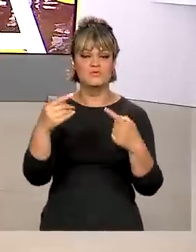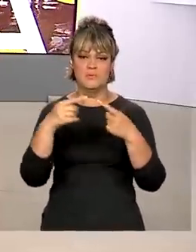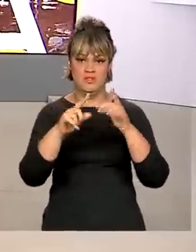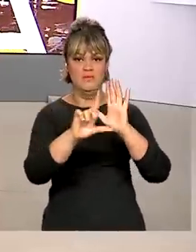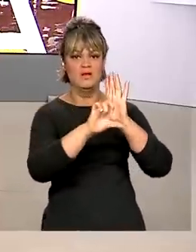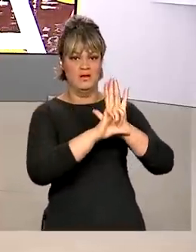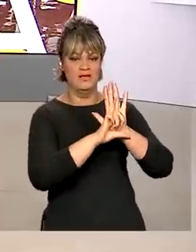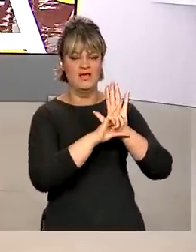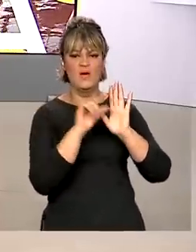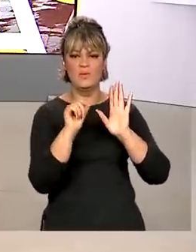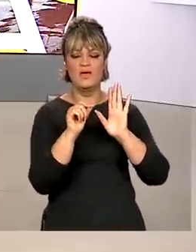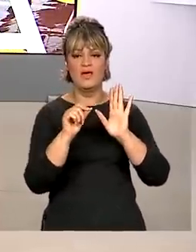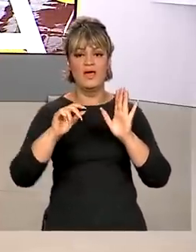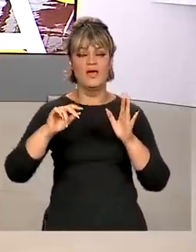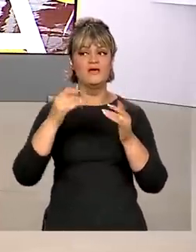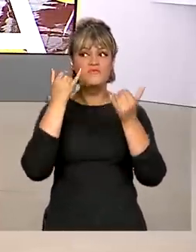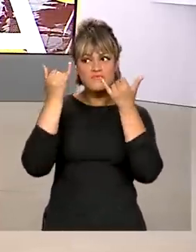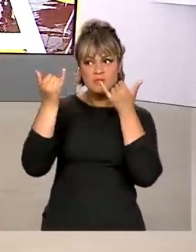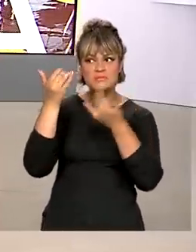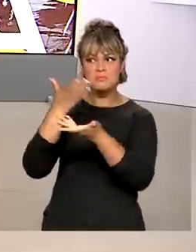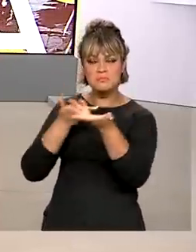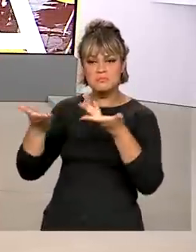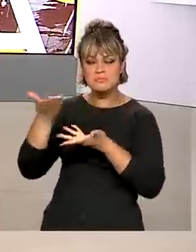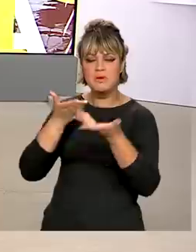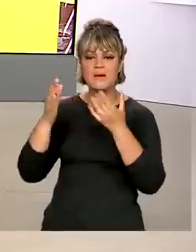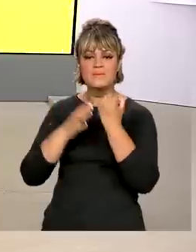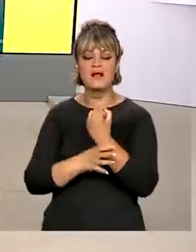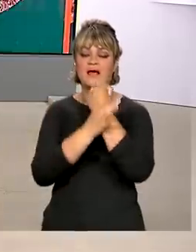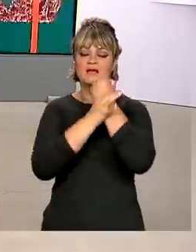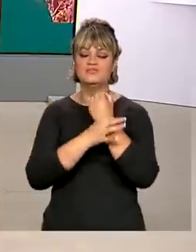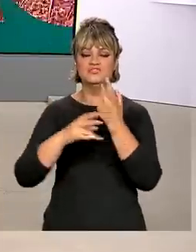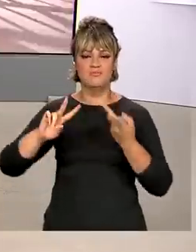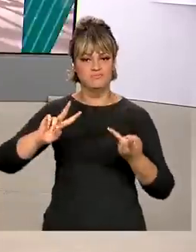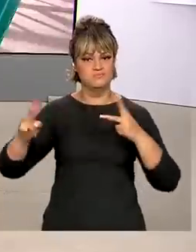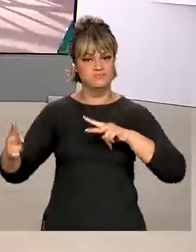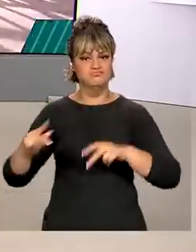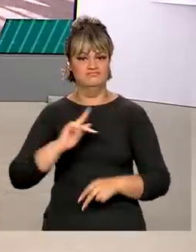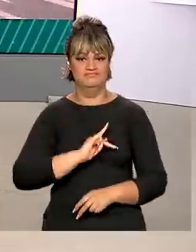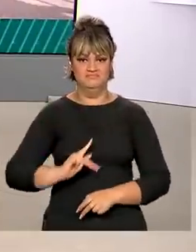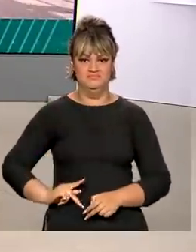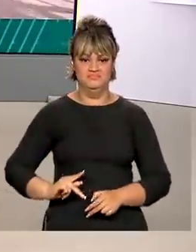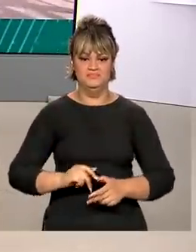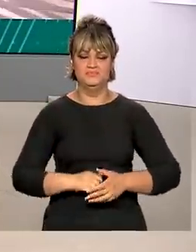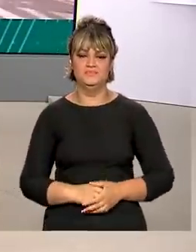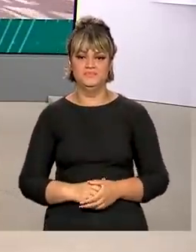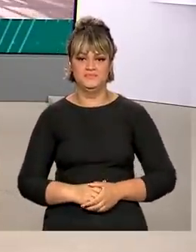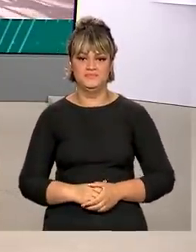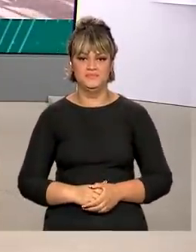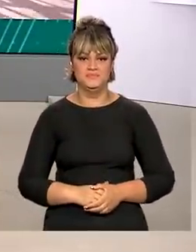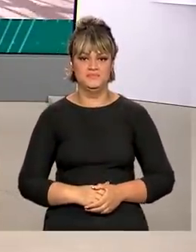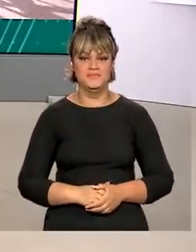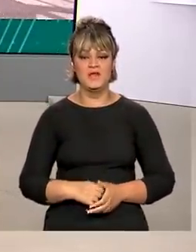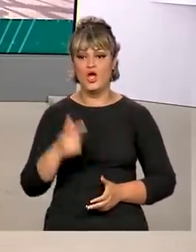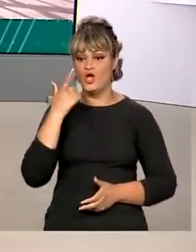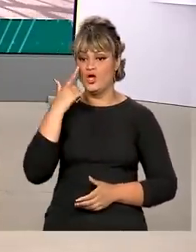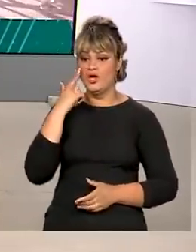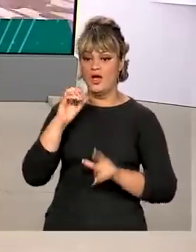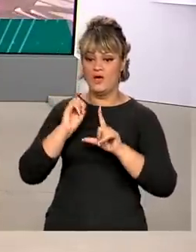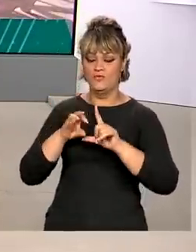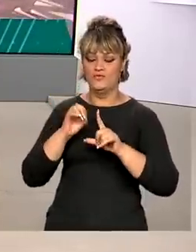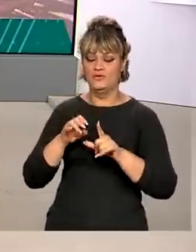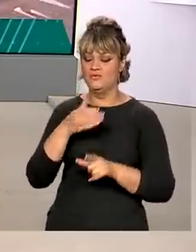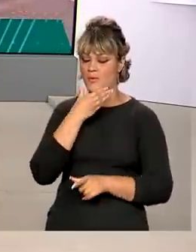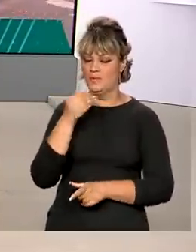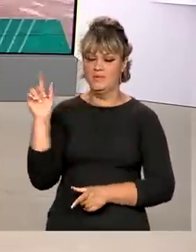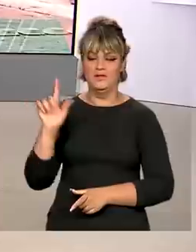e funciona como uma troca de informações para garantir o funcionamento da máquina pública. Vamos falar agora então